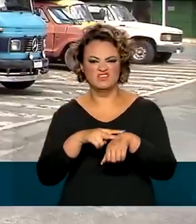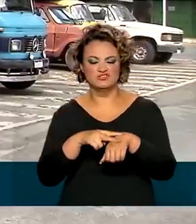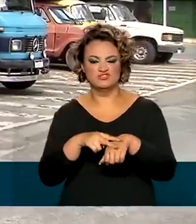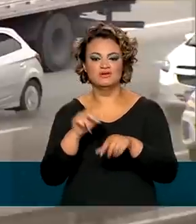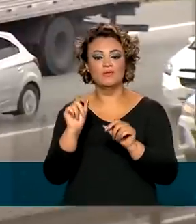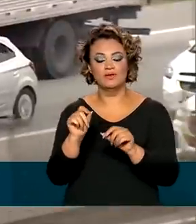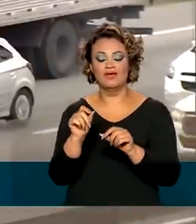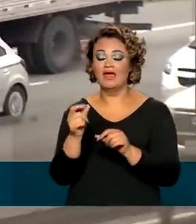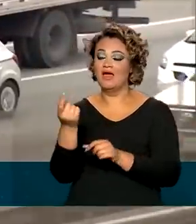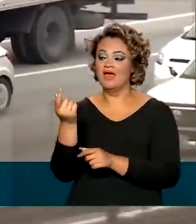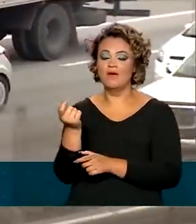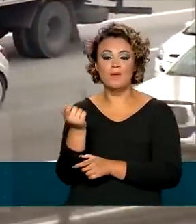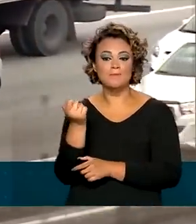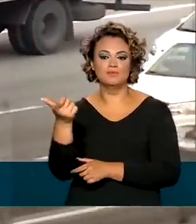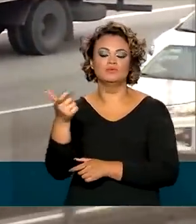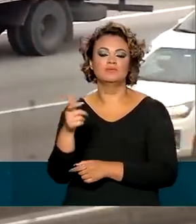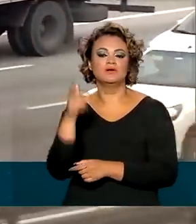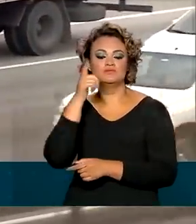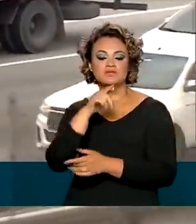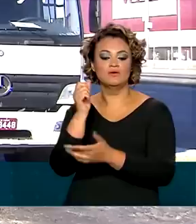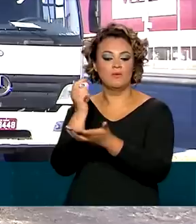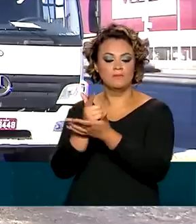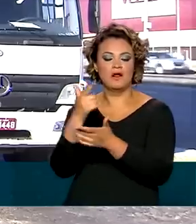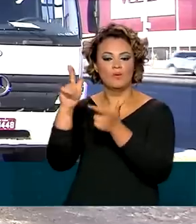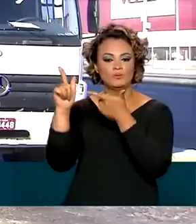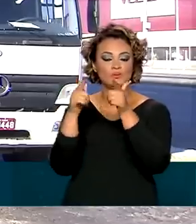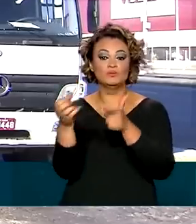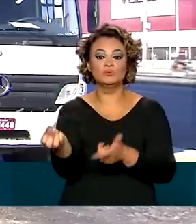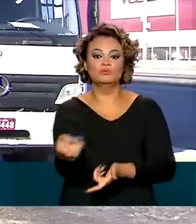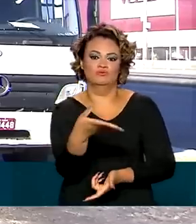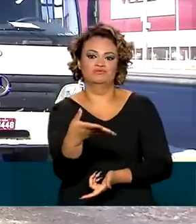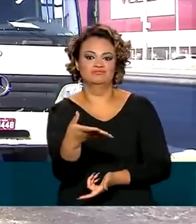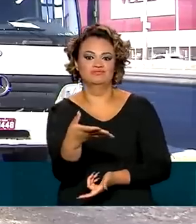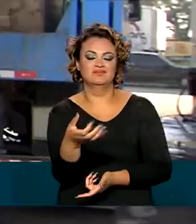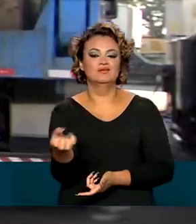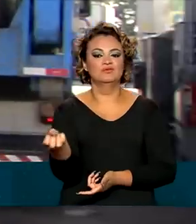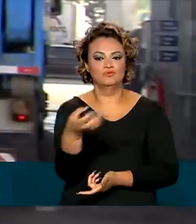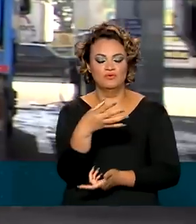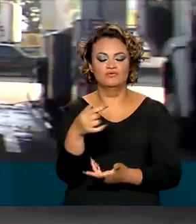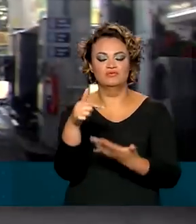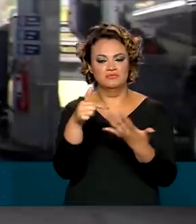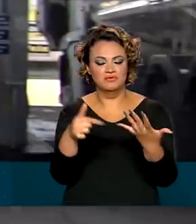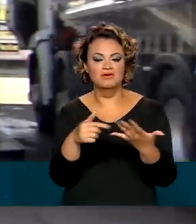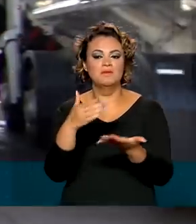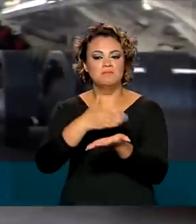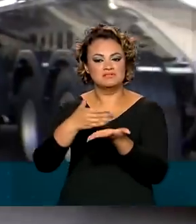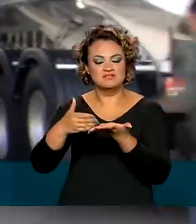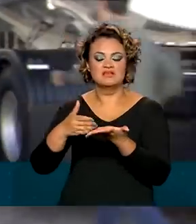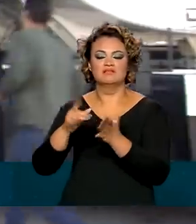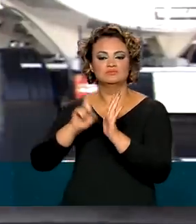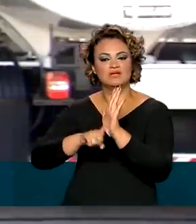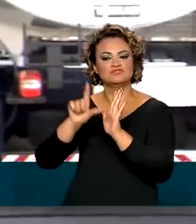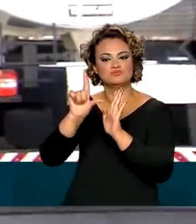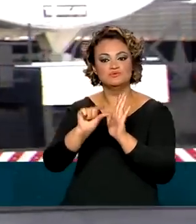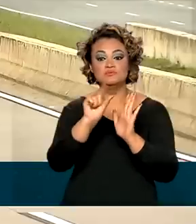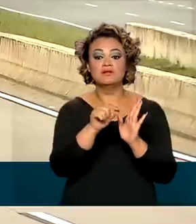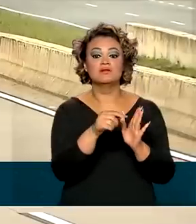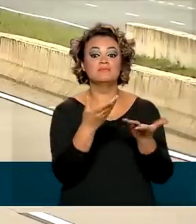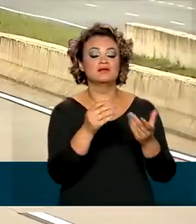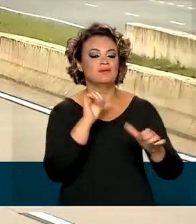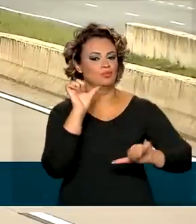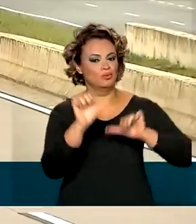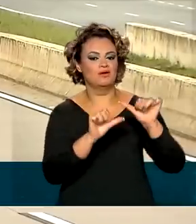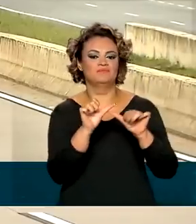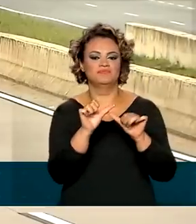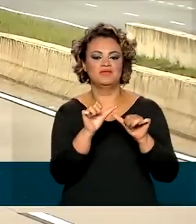novas. Também está prevista a criação de um fundo garantidor e de financiamentos com taxas reduzidas. Atualmente, o Brasil tem